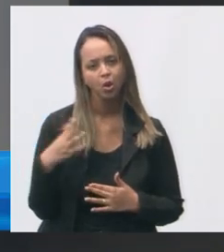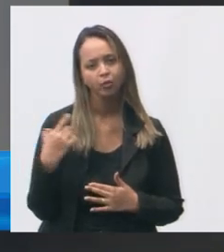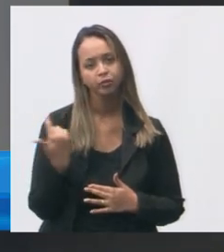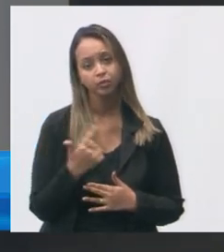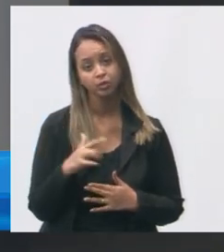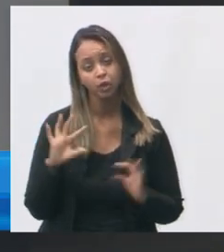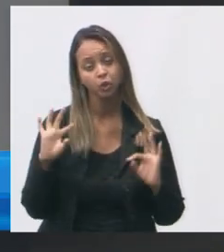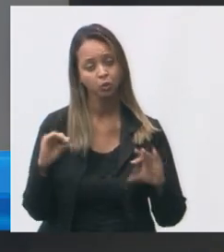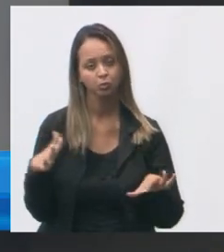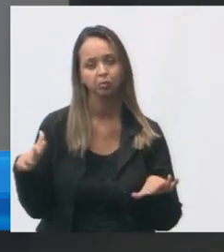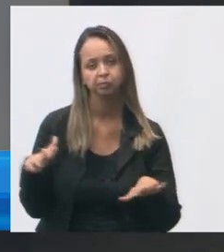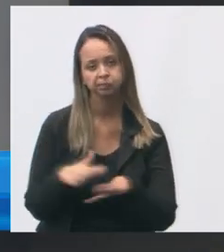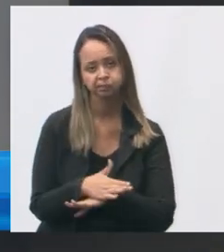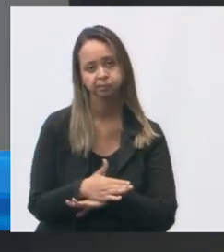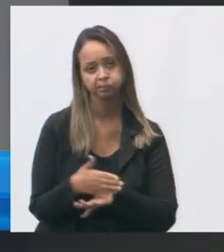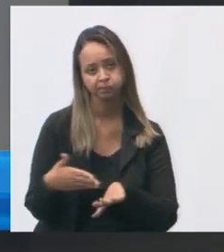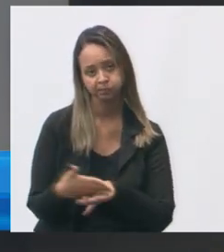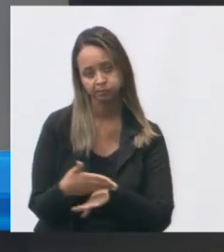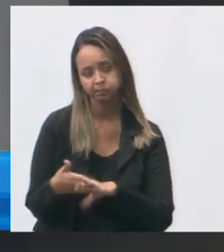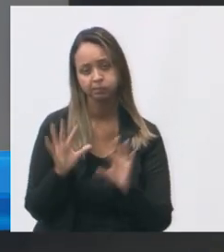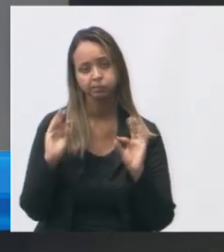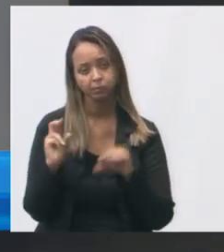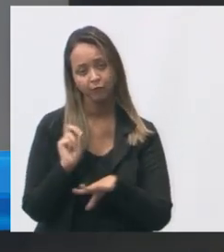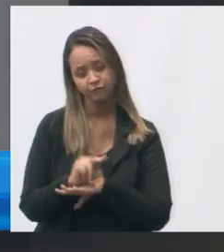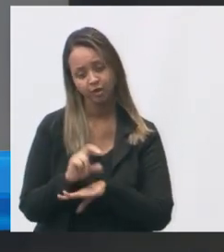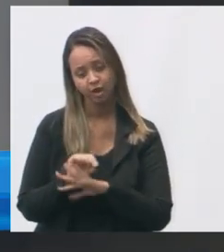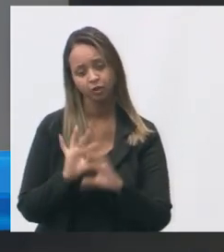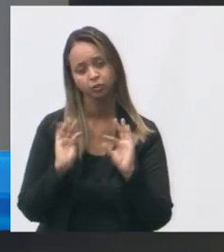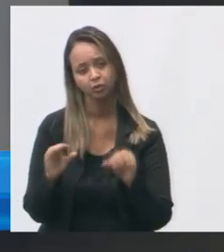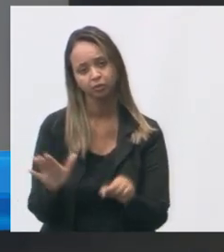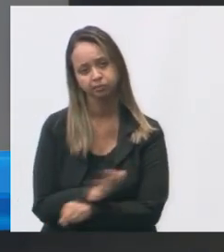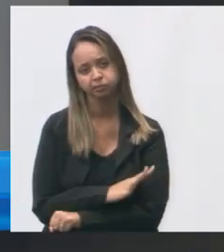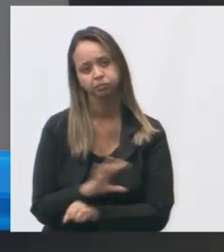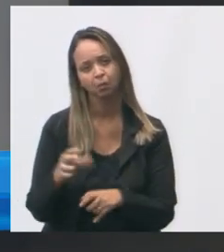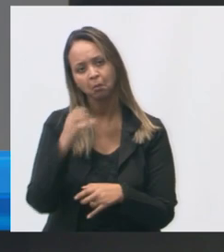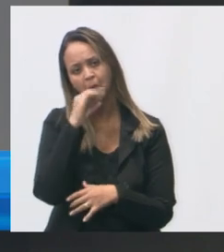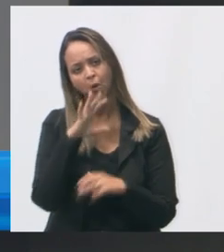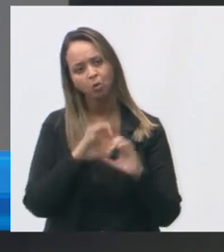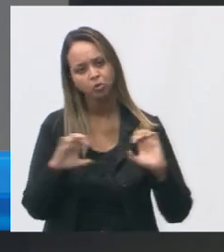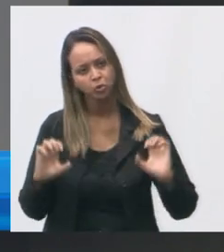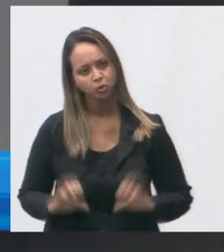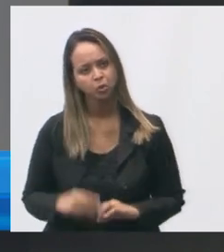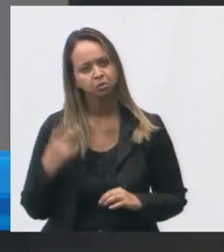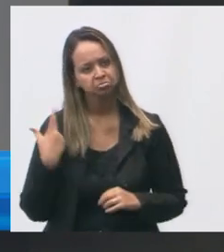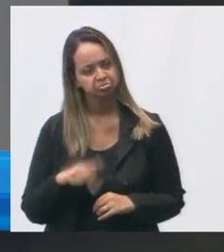alvará então aqui é a unidade unidade de um padrão muito bom estrutura muito boa